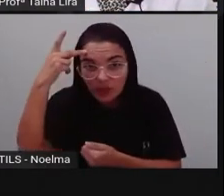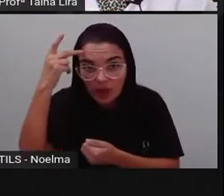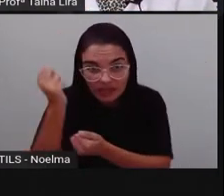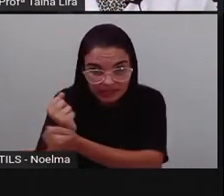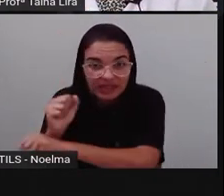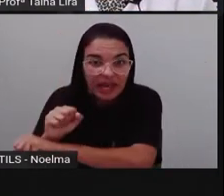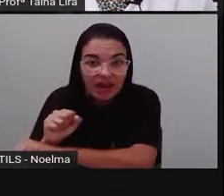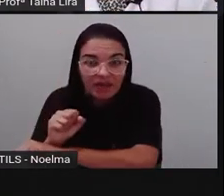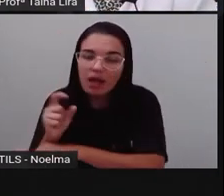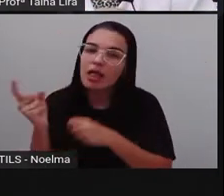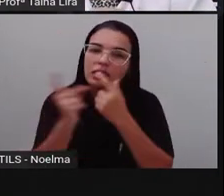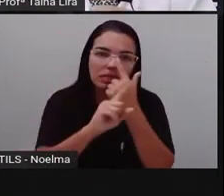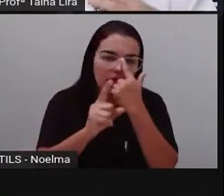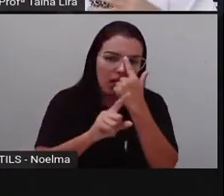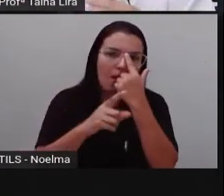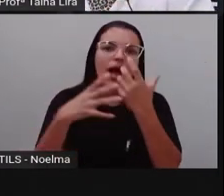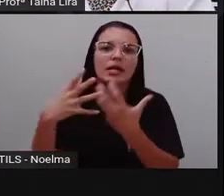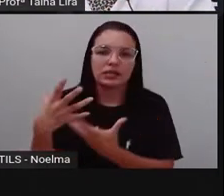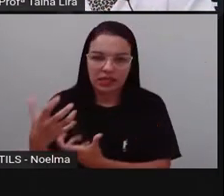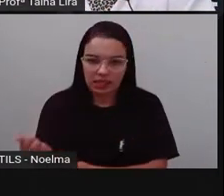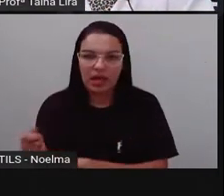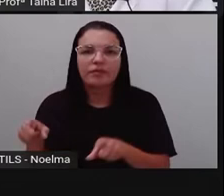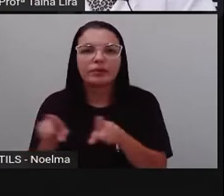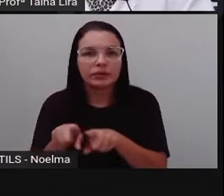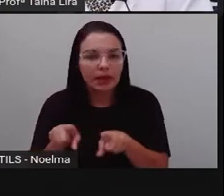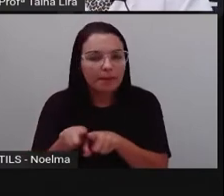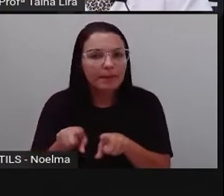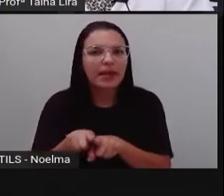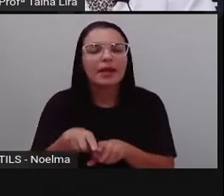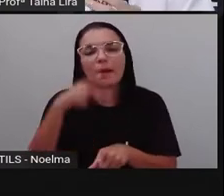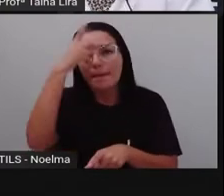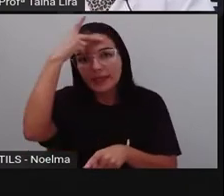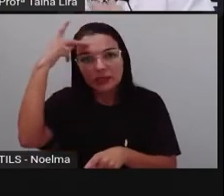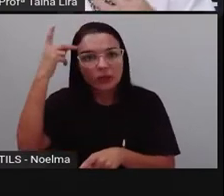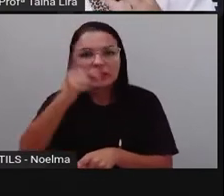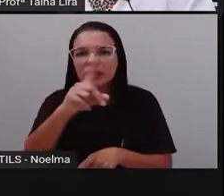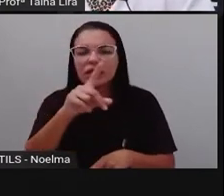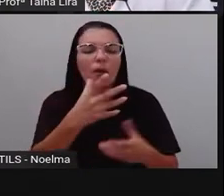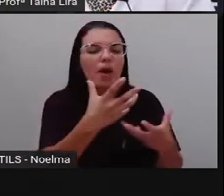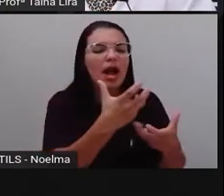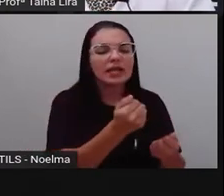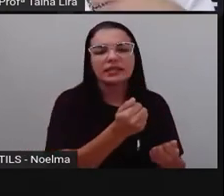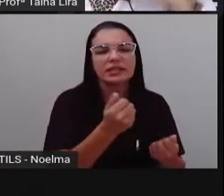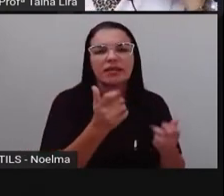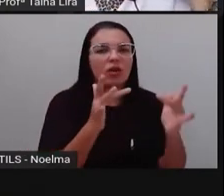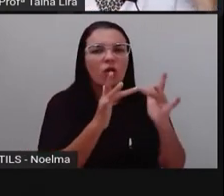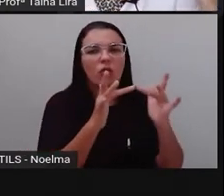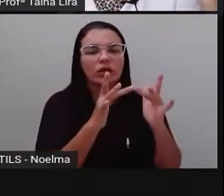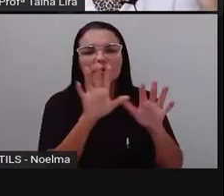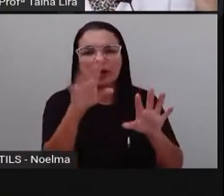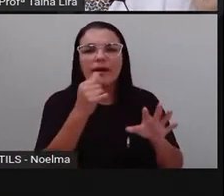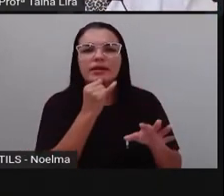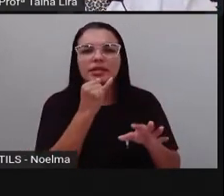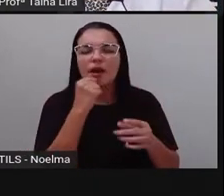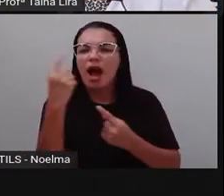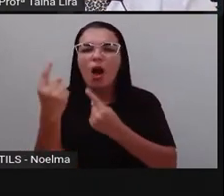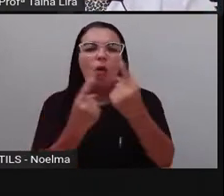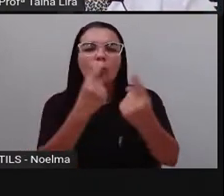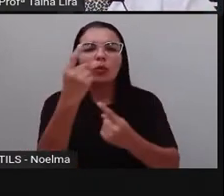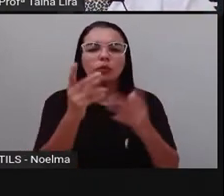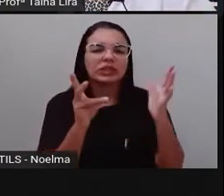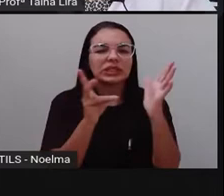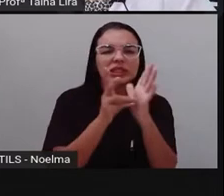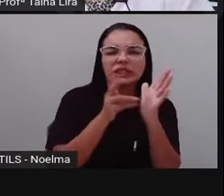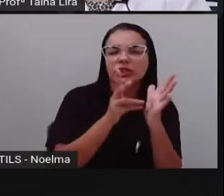povos, certo? Que também não concordavam com isso. Então, por exemplo, alguns índios, porque os portugueses também tentaram